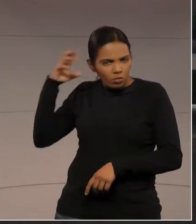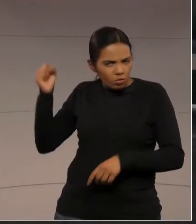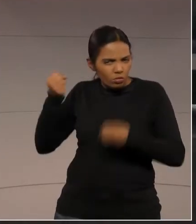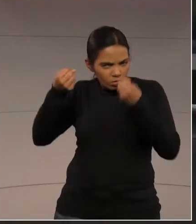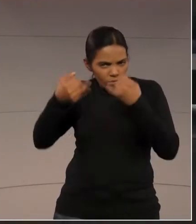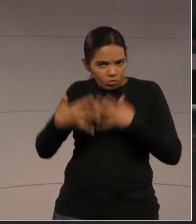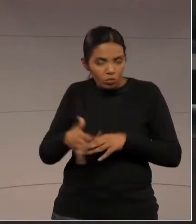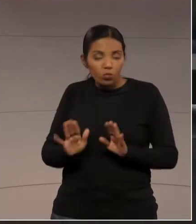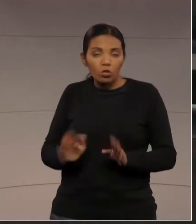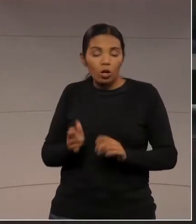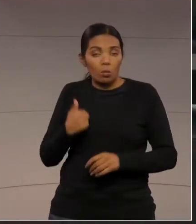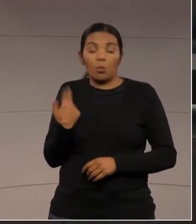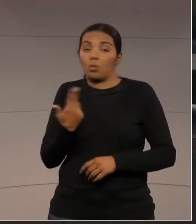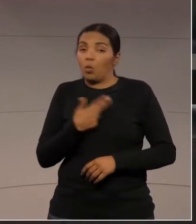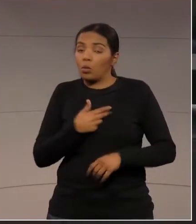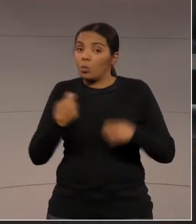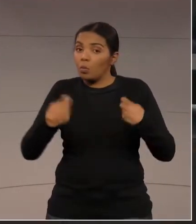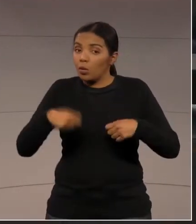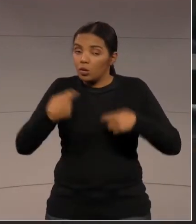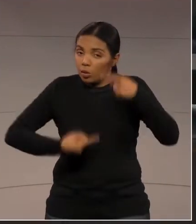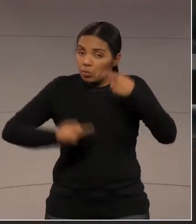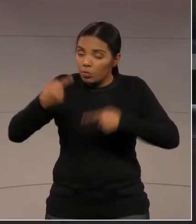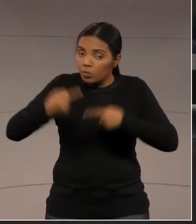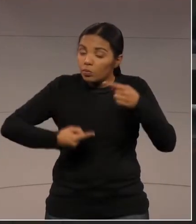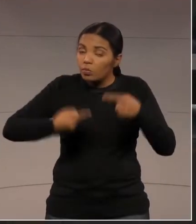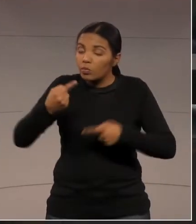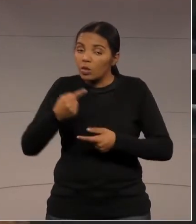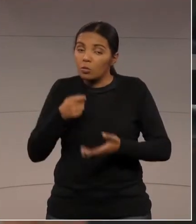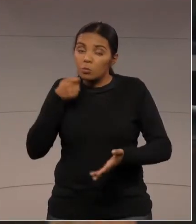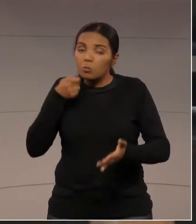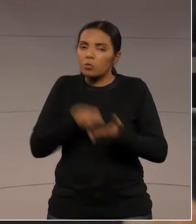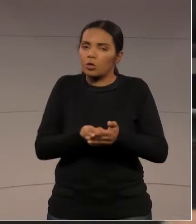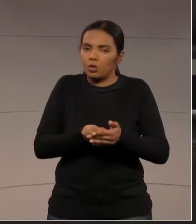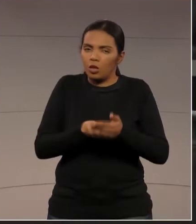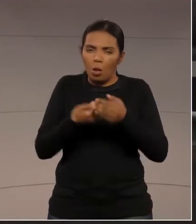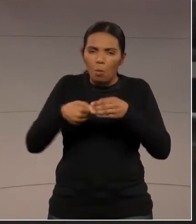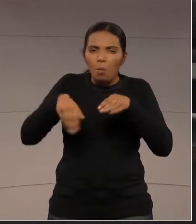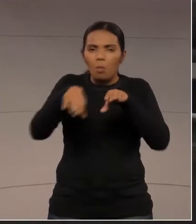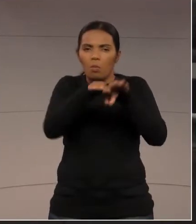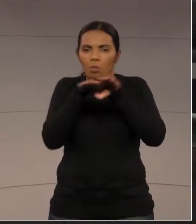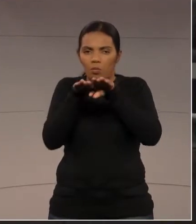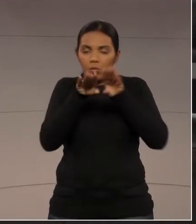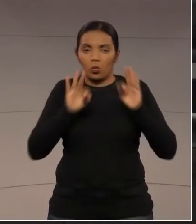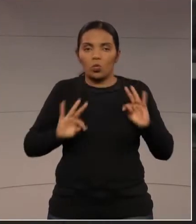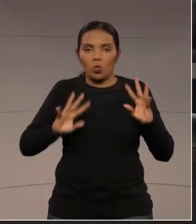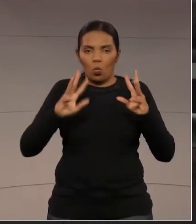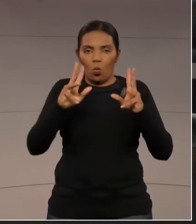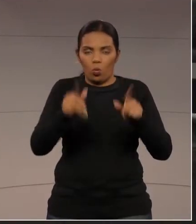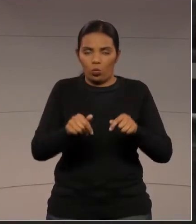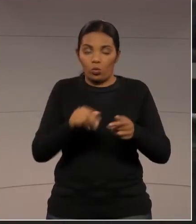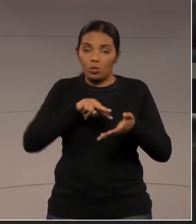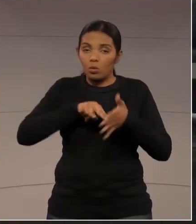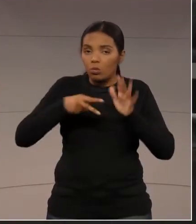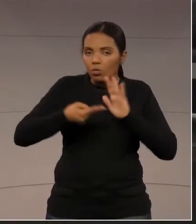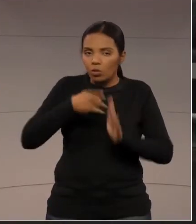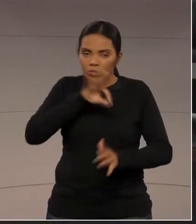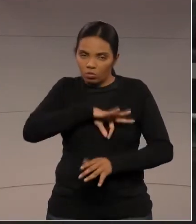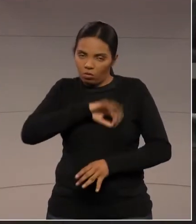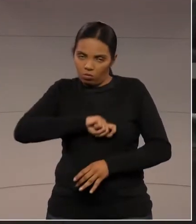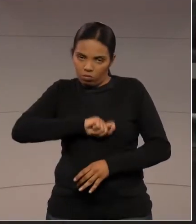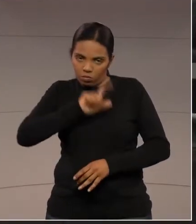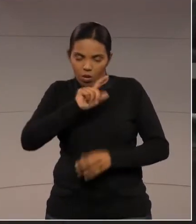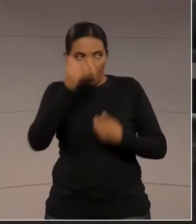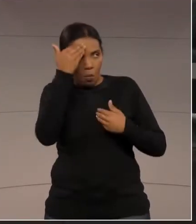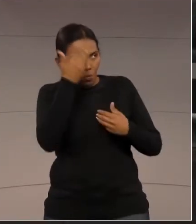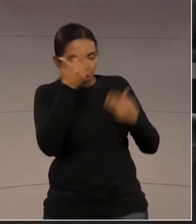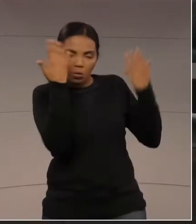que nós possamos fazer um debate mais firme de isonomia entre os poderes em relação à recomposição salarial. Obrigado e parabéns